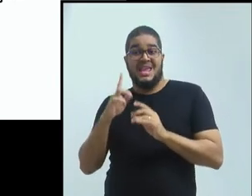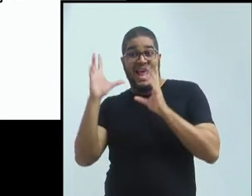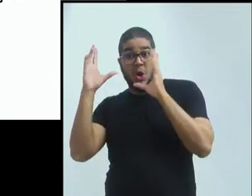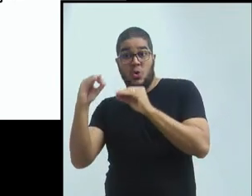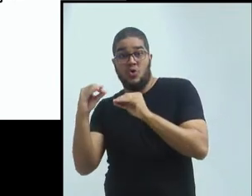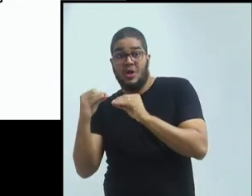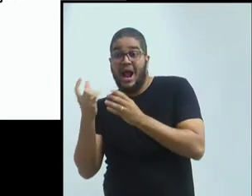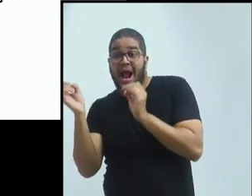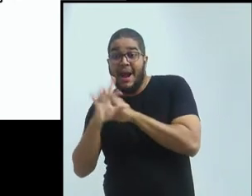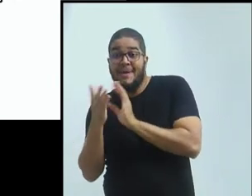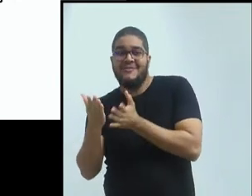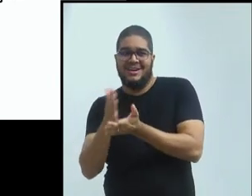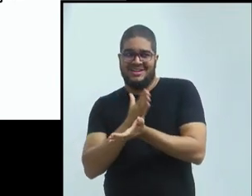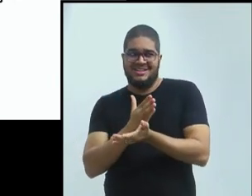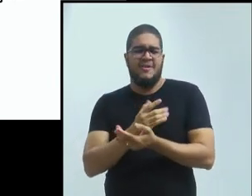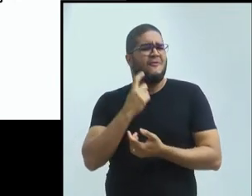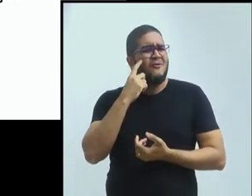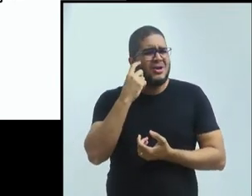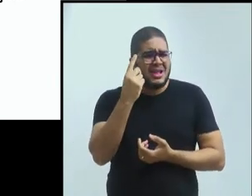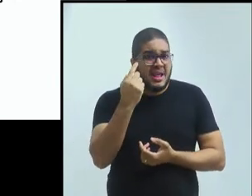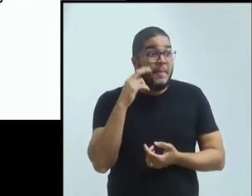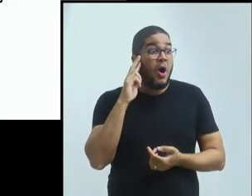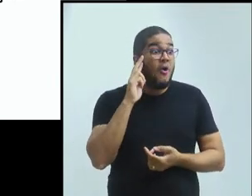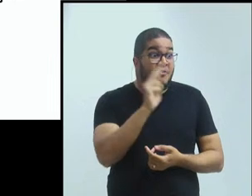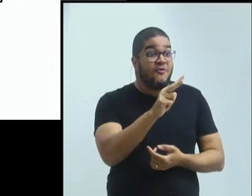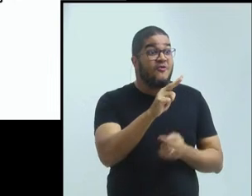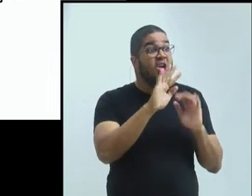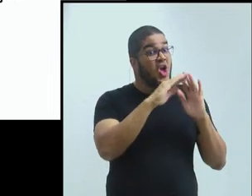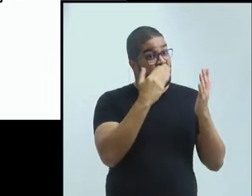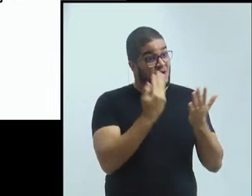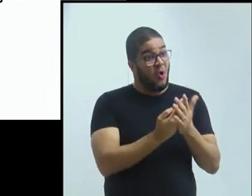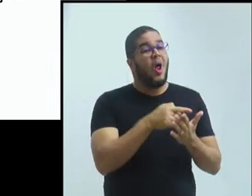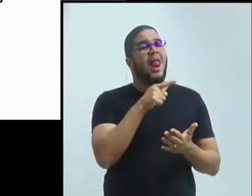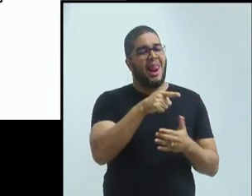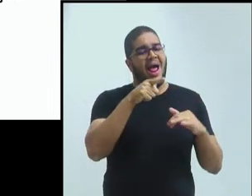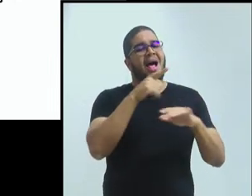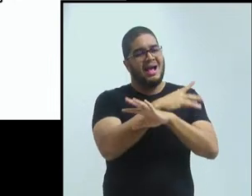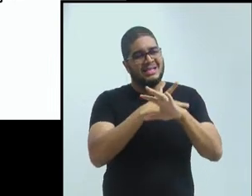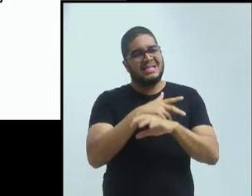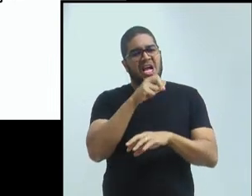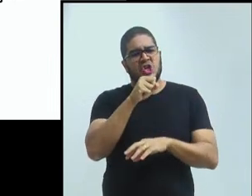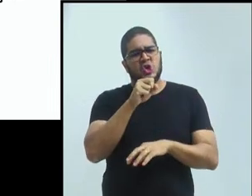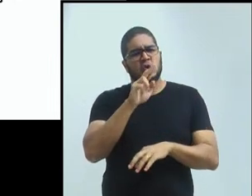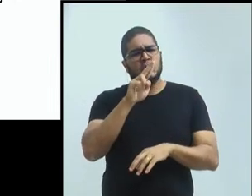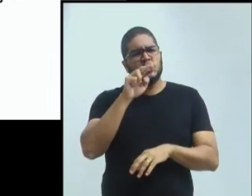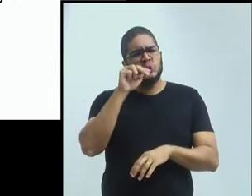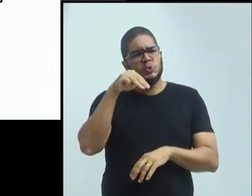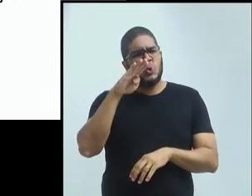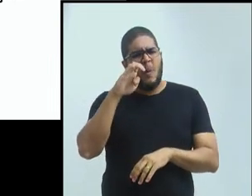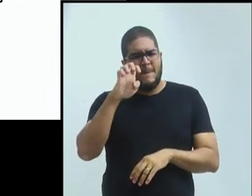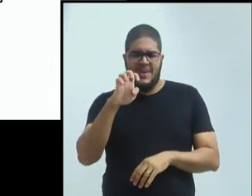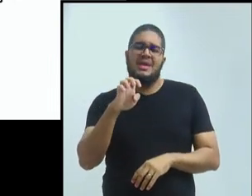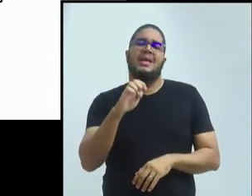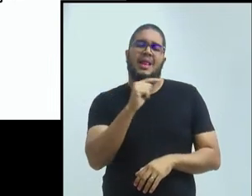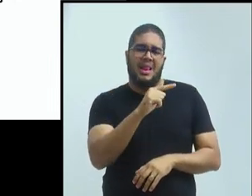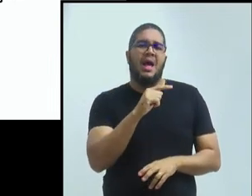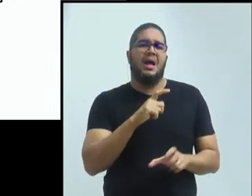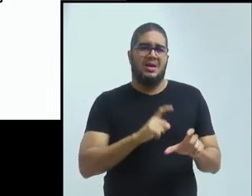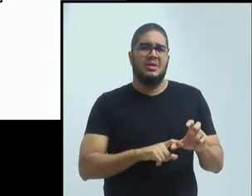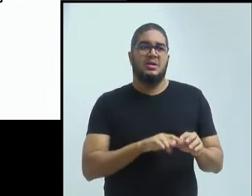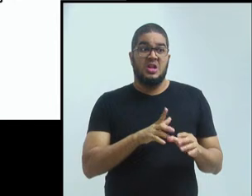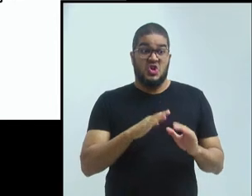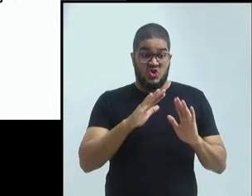porque eu vi as escolas do Sumbi, várias, as mais centrais, que são as escolas portuguesas,